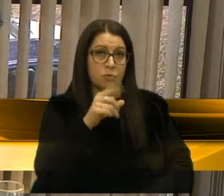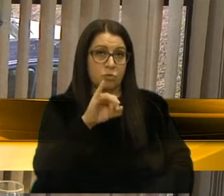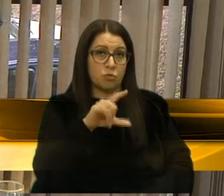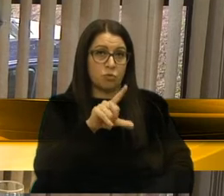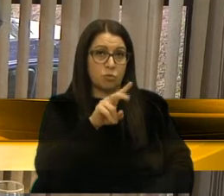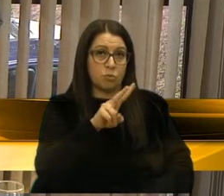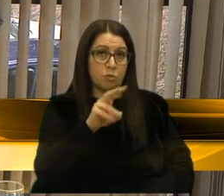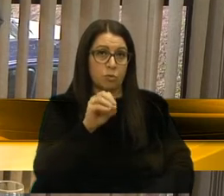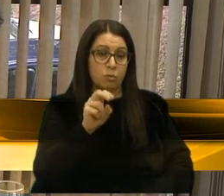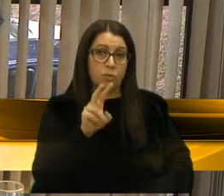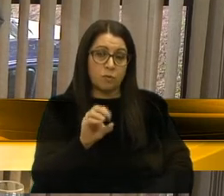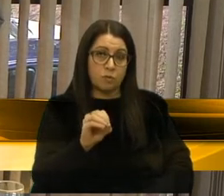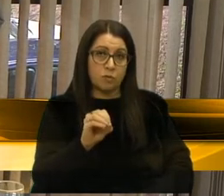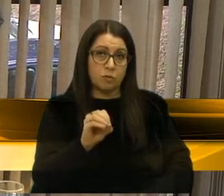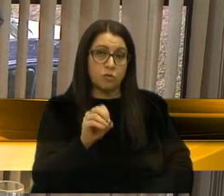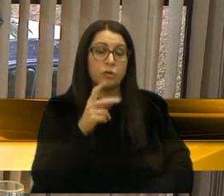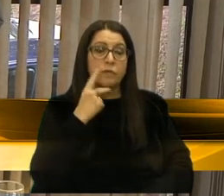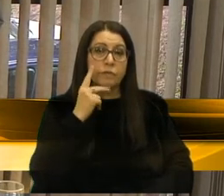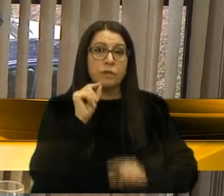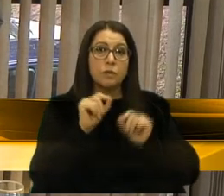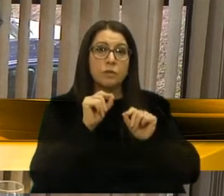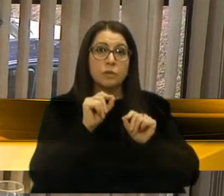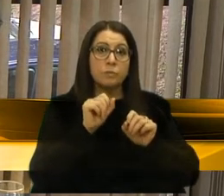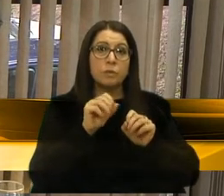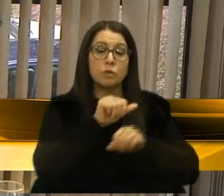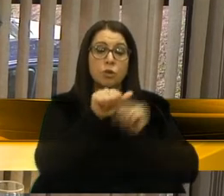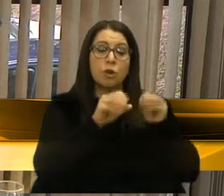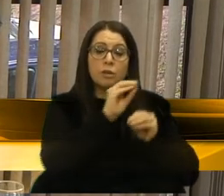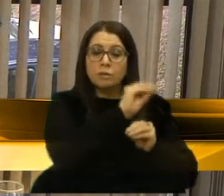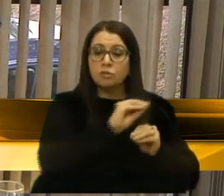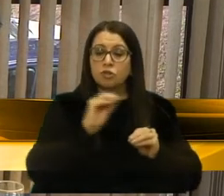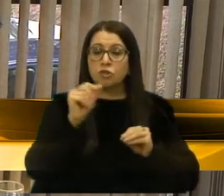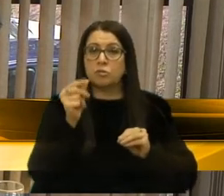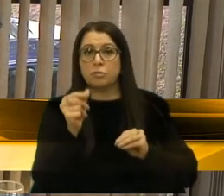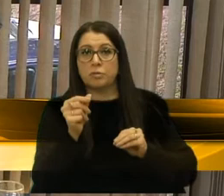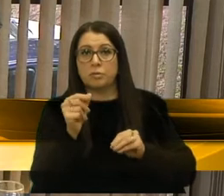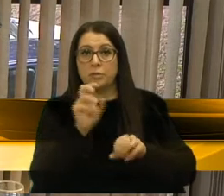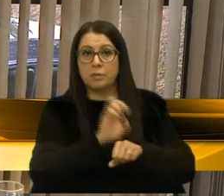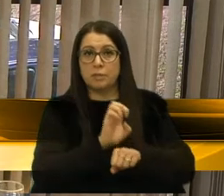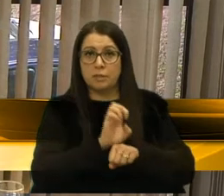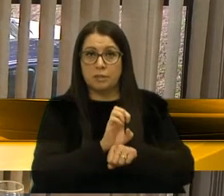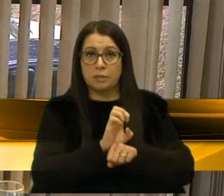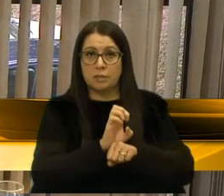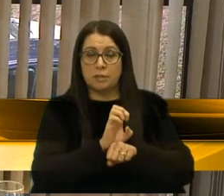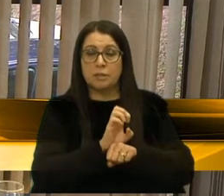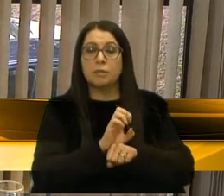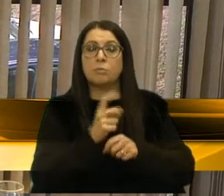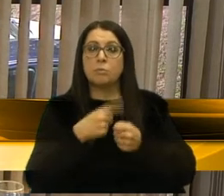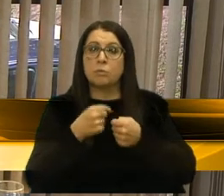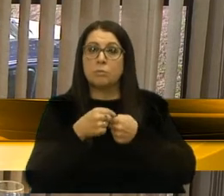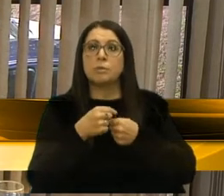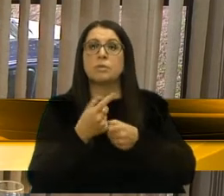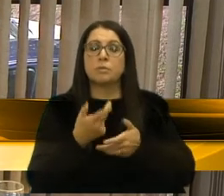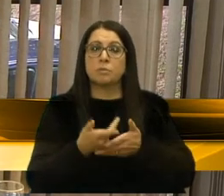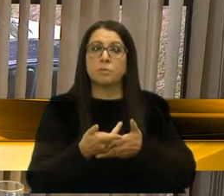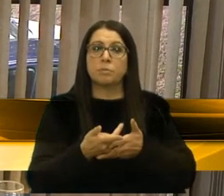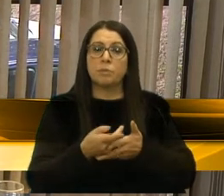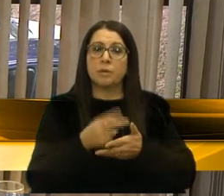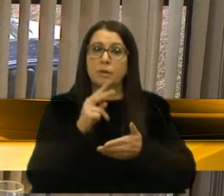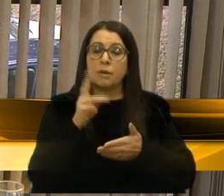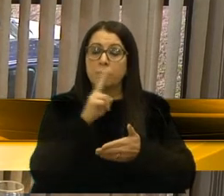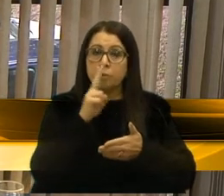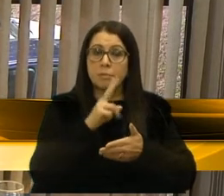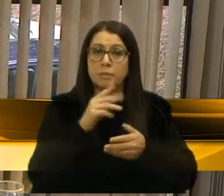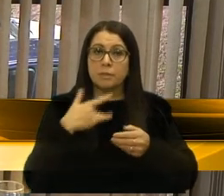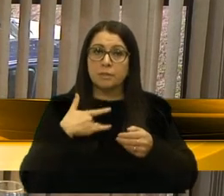2020, que dispõe sobre a transferência de recursos financeiros aos estados e ativos federais e municípios para enfrentamento emergencial de